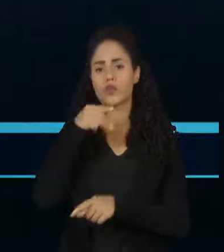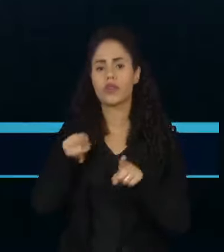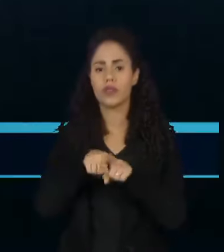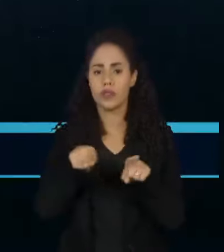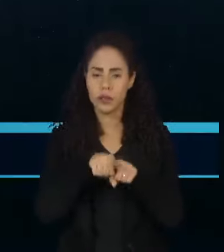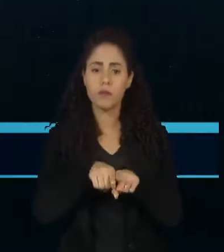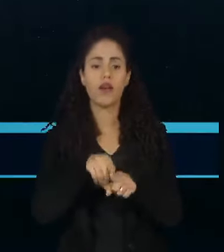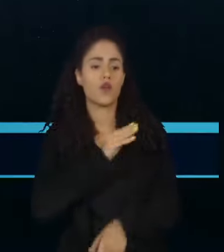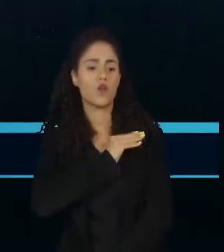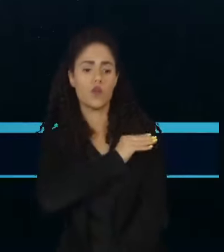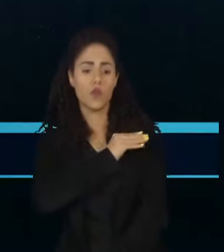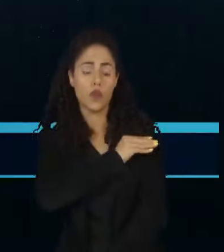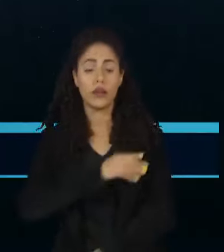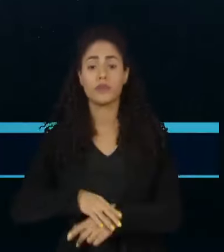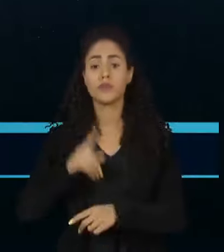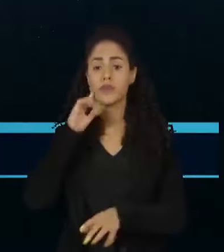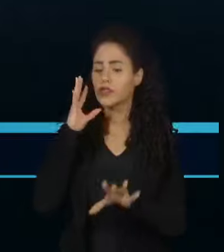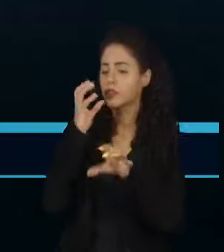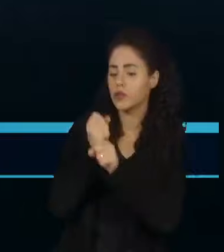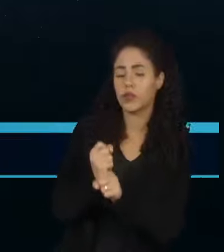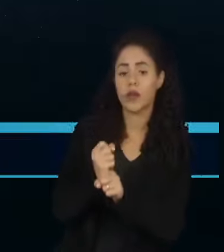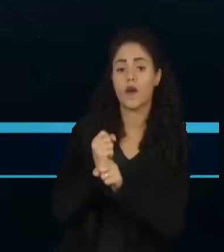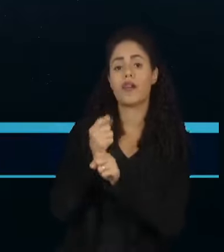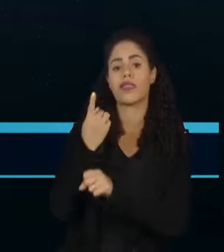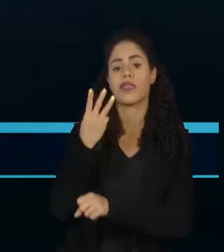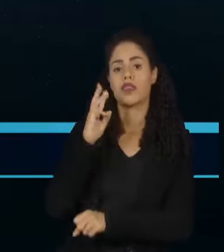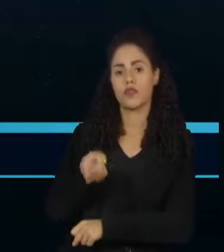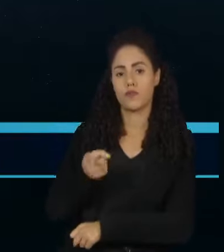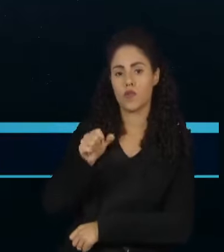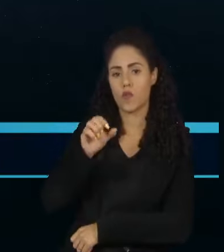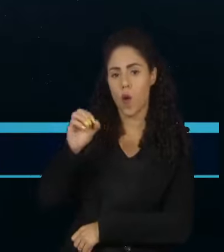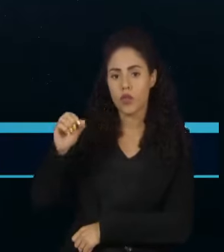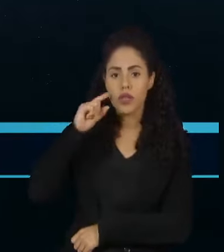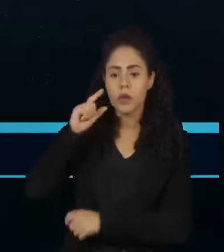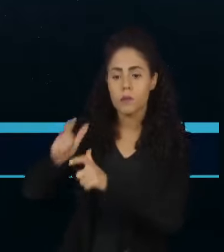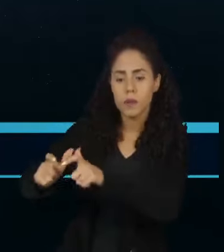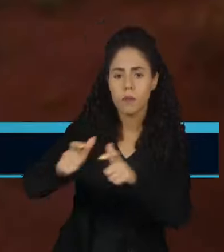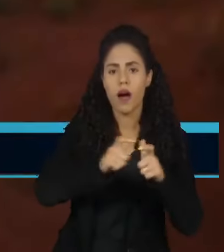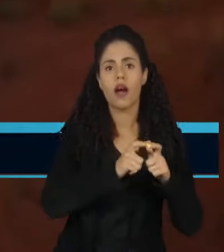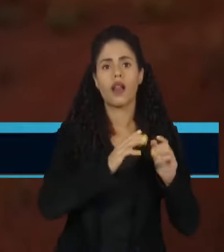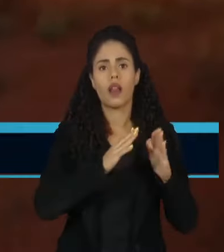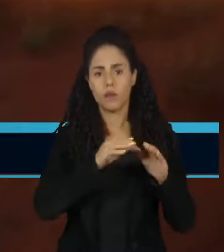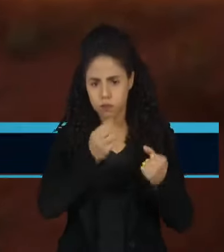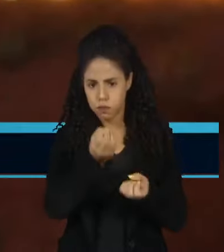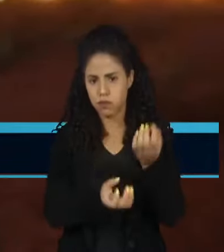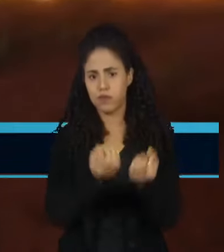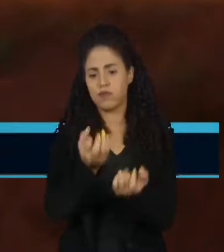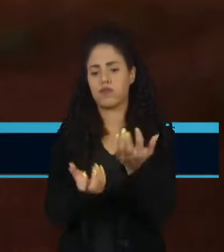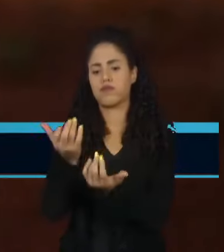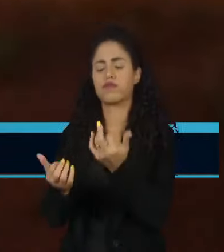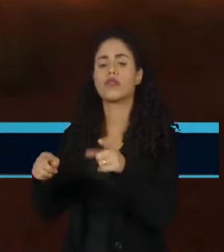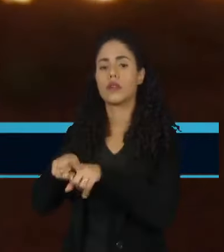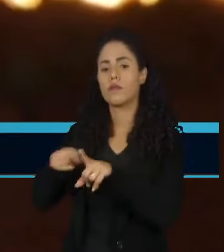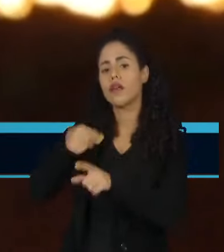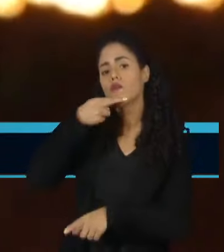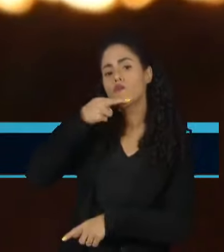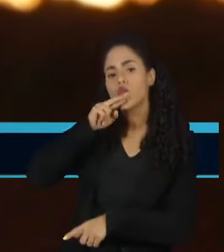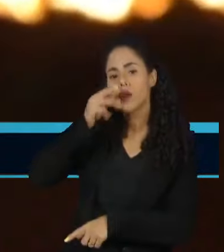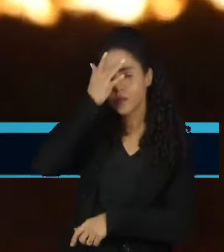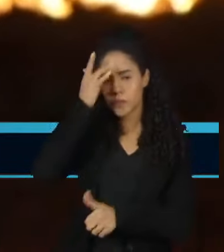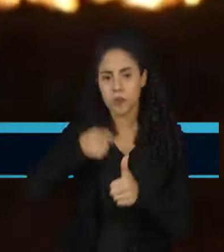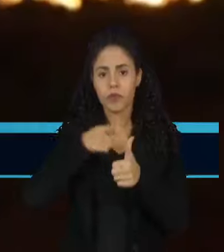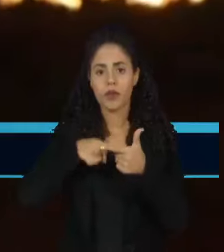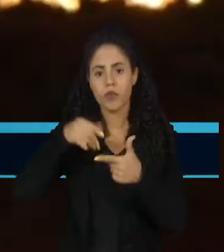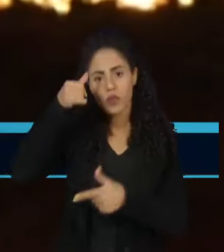etanol. A estimativa é que, no total, mais de 3.800 propriedades tenham sido atingidas. Além da cana, produtores de